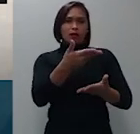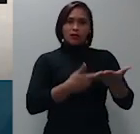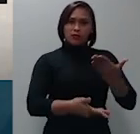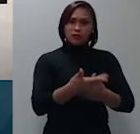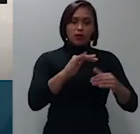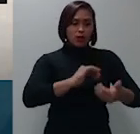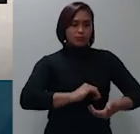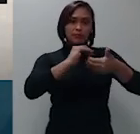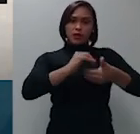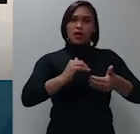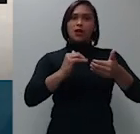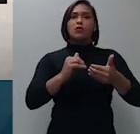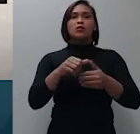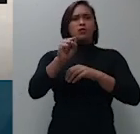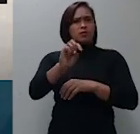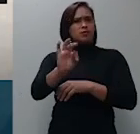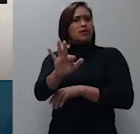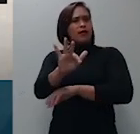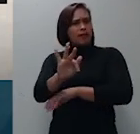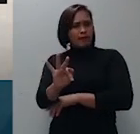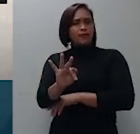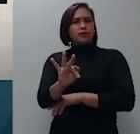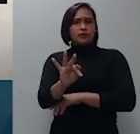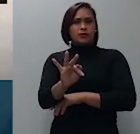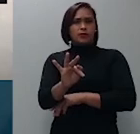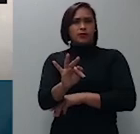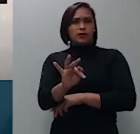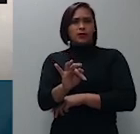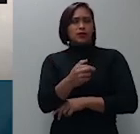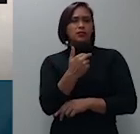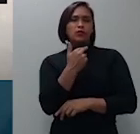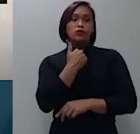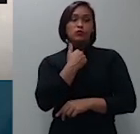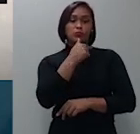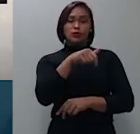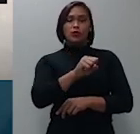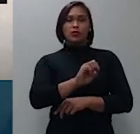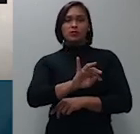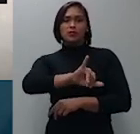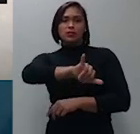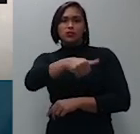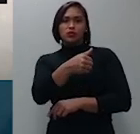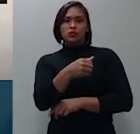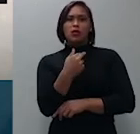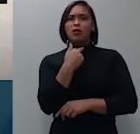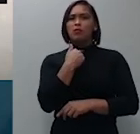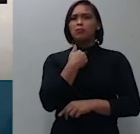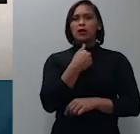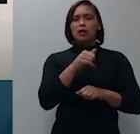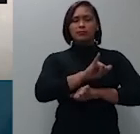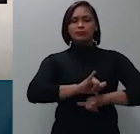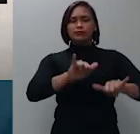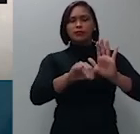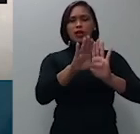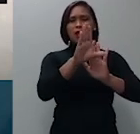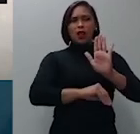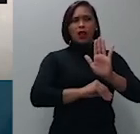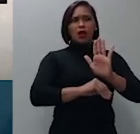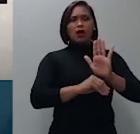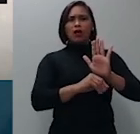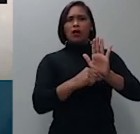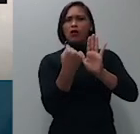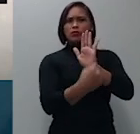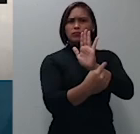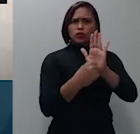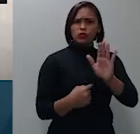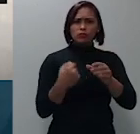Supremo Tribunal Federal nós não podemos aqui declarar a invalidade desse acordo não farei